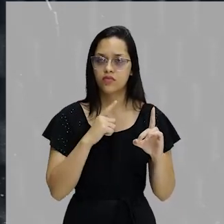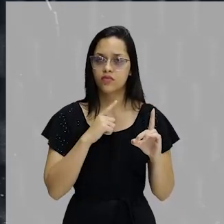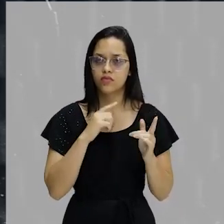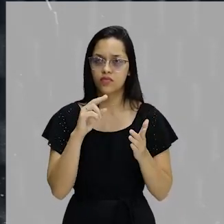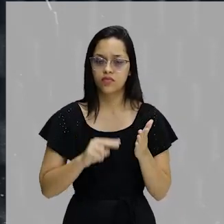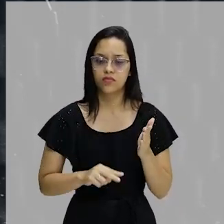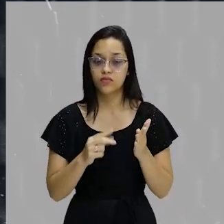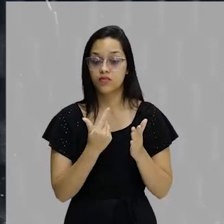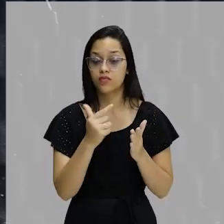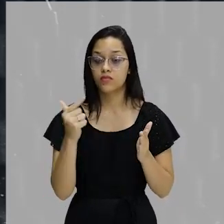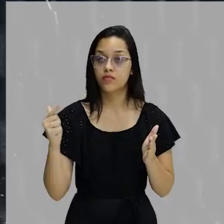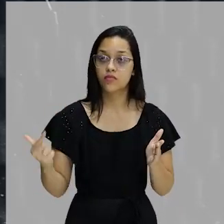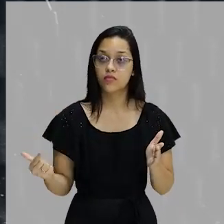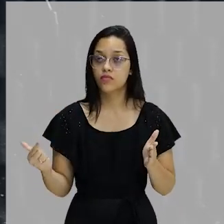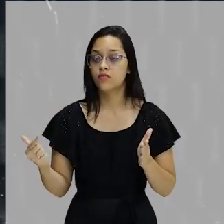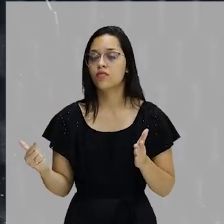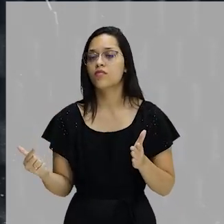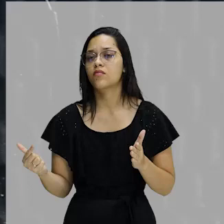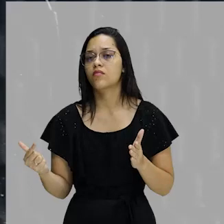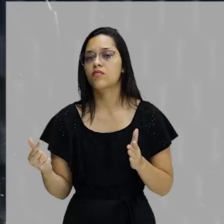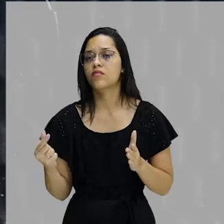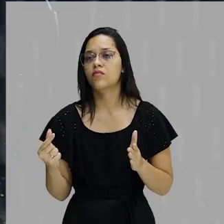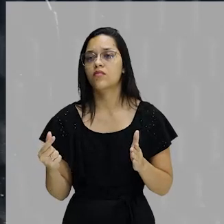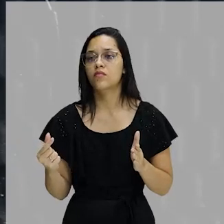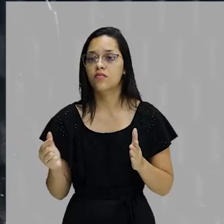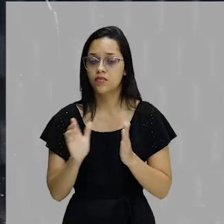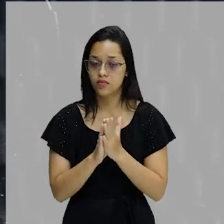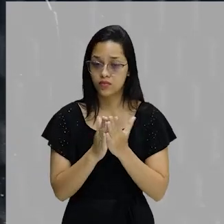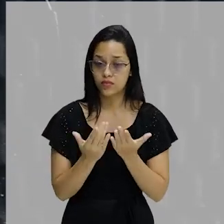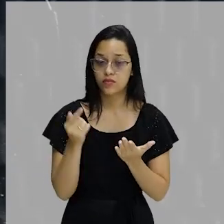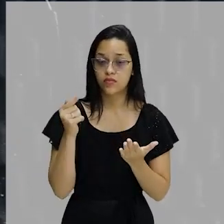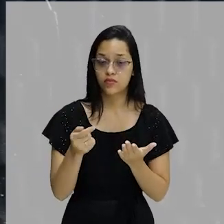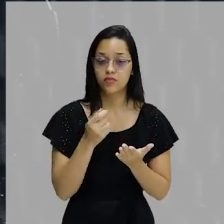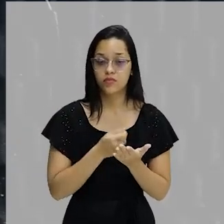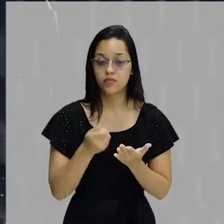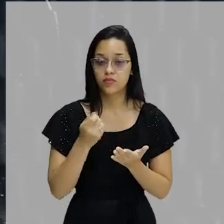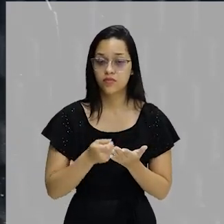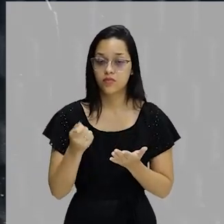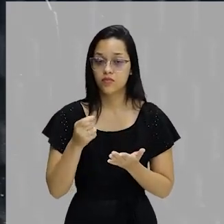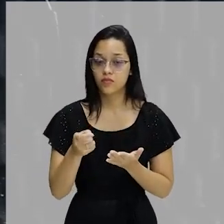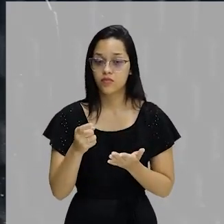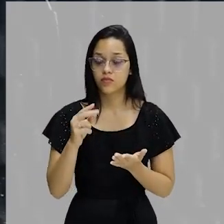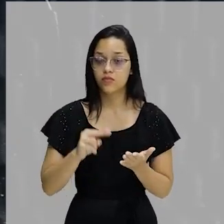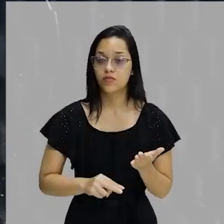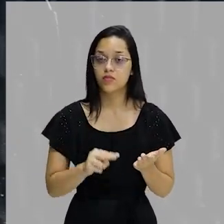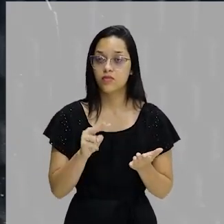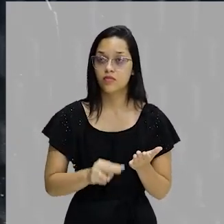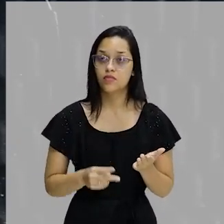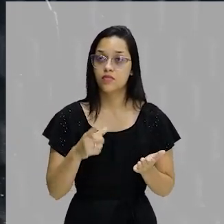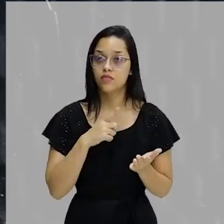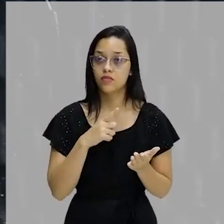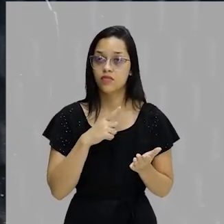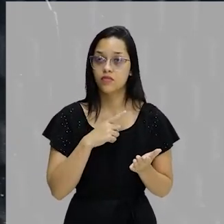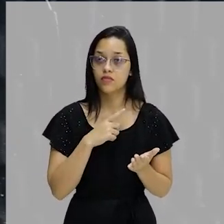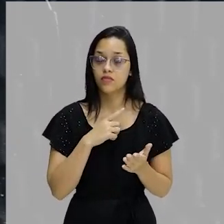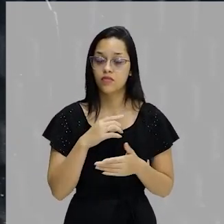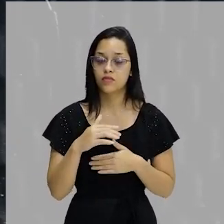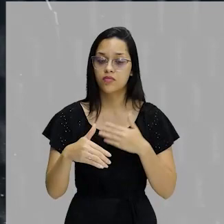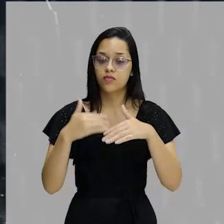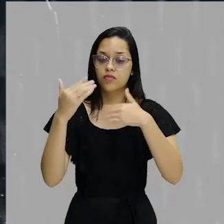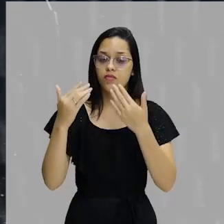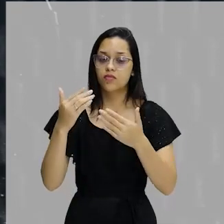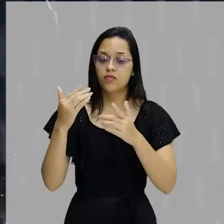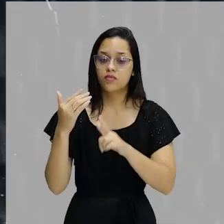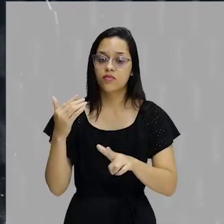leitores, outros autores, num livro que você escreve ou que você lê, aquela construção literária